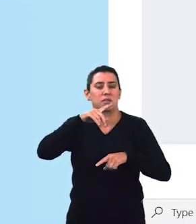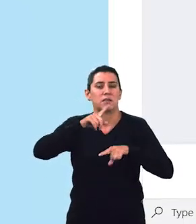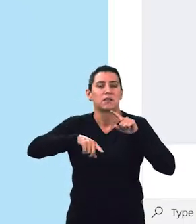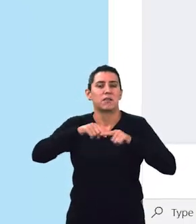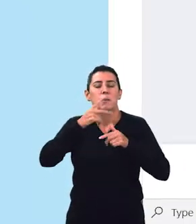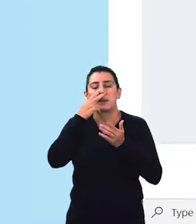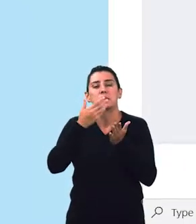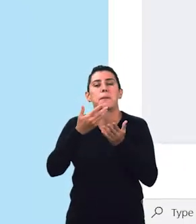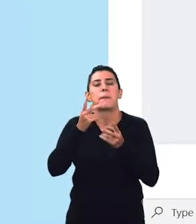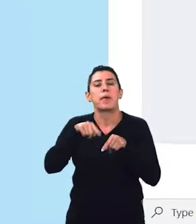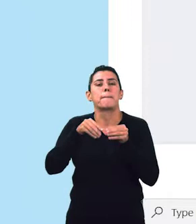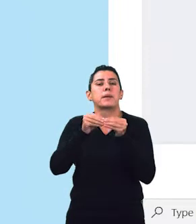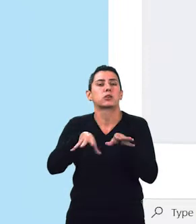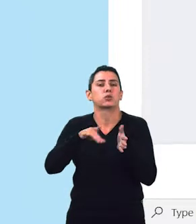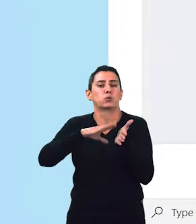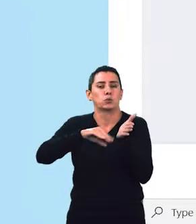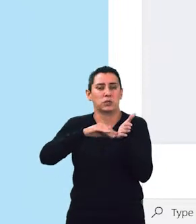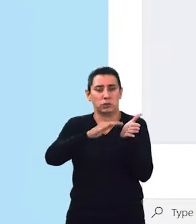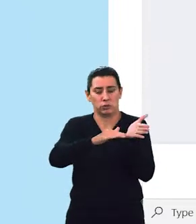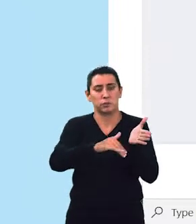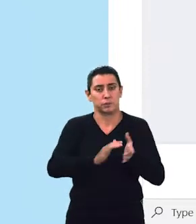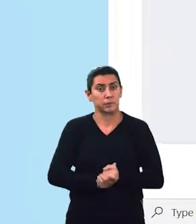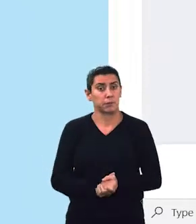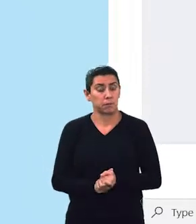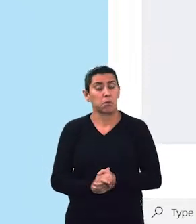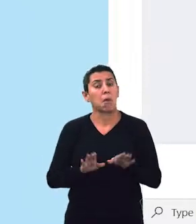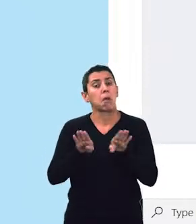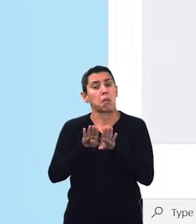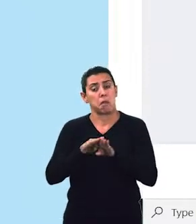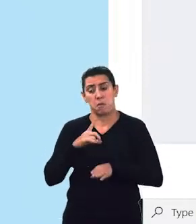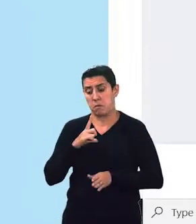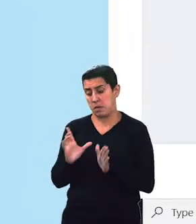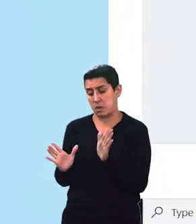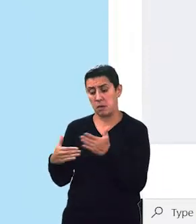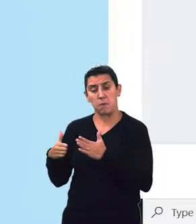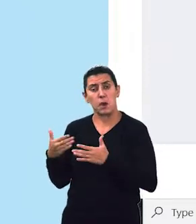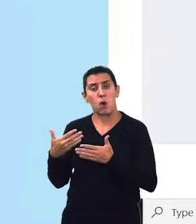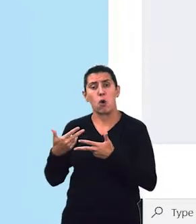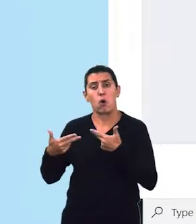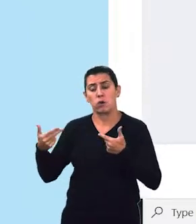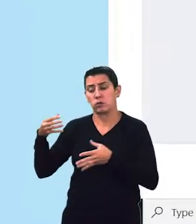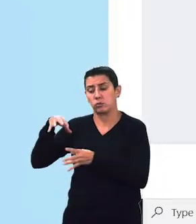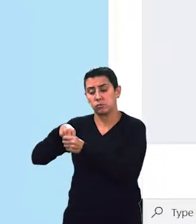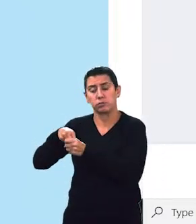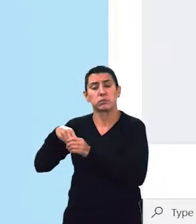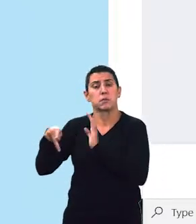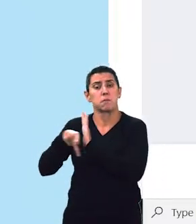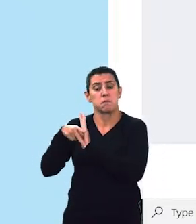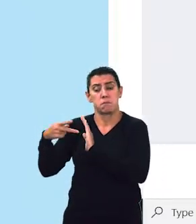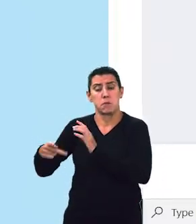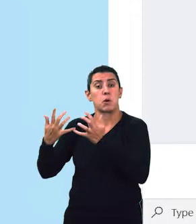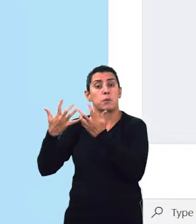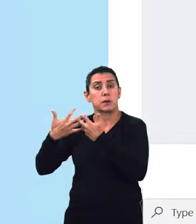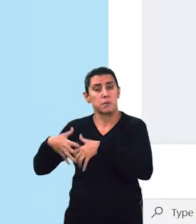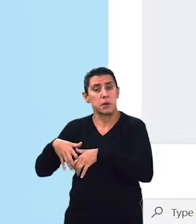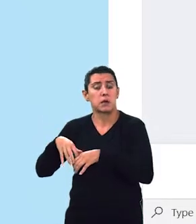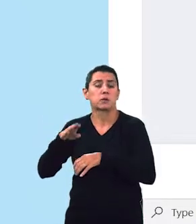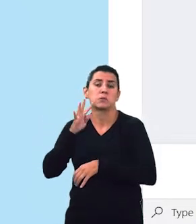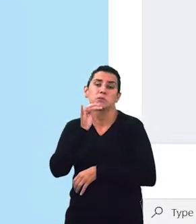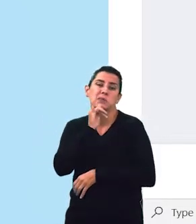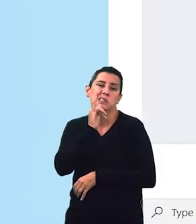conjuntos de recursos que podem ser carregados automaticamente com essa máquina, baseado, por exemplo, em Python 3,